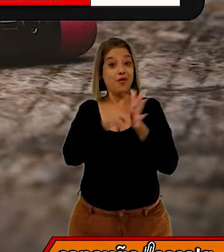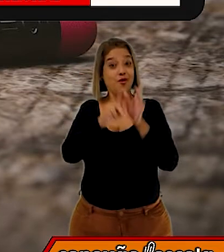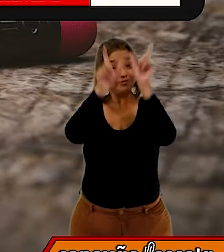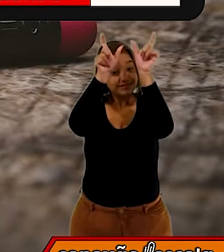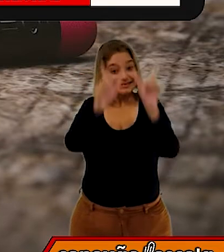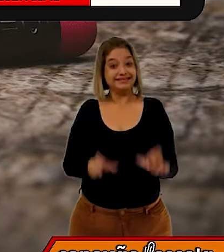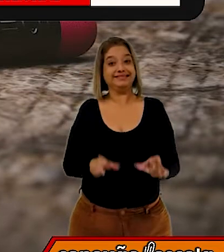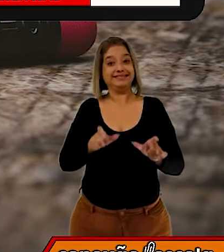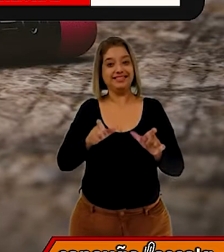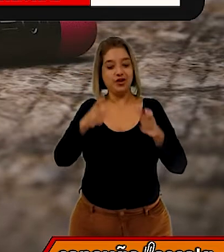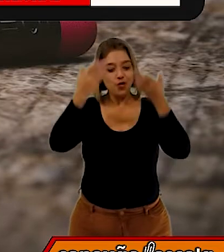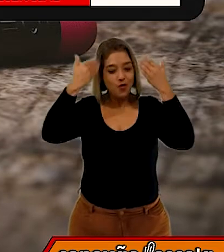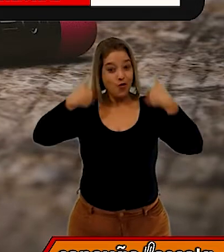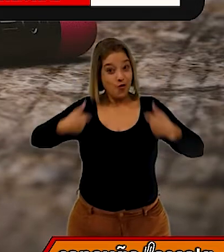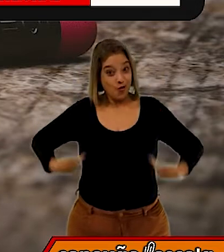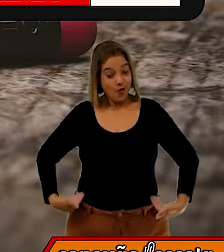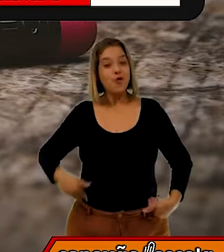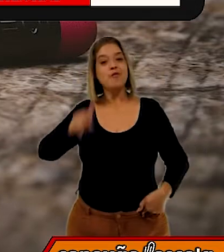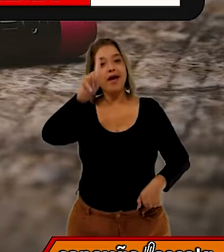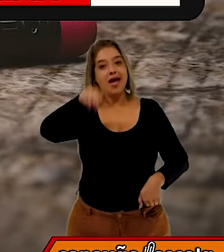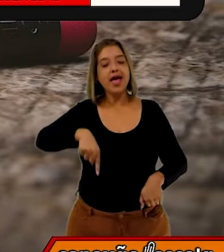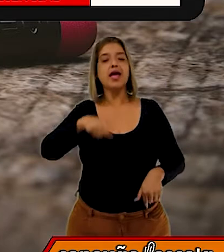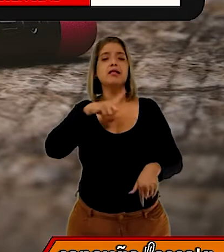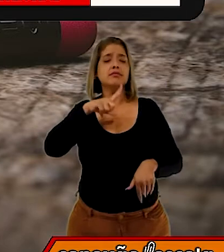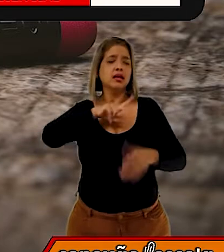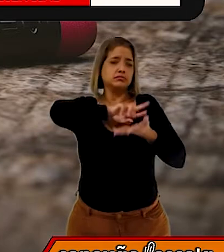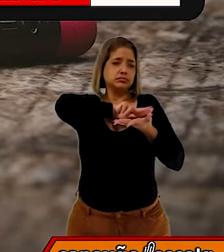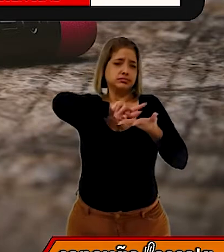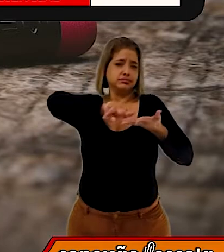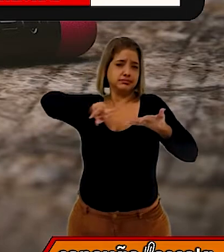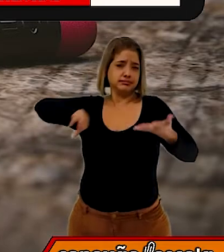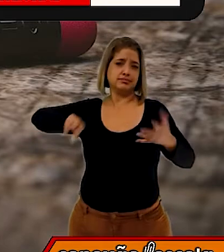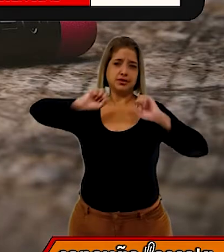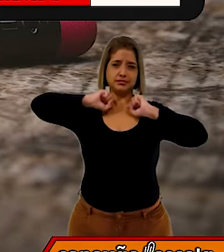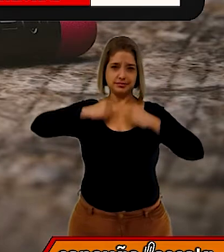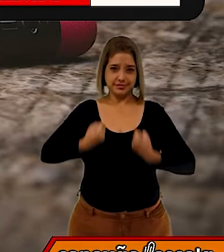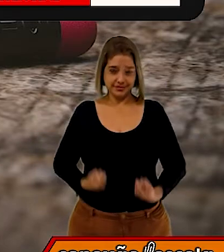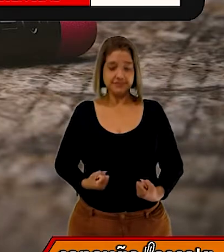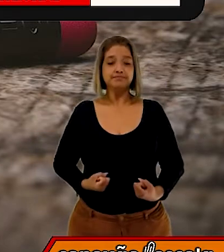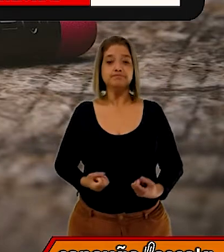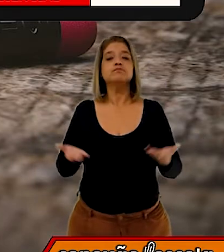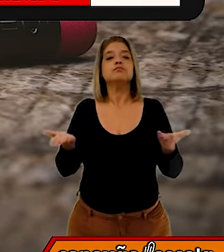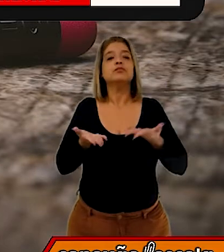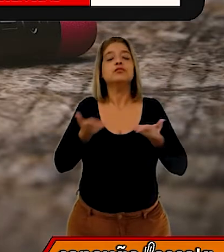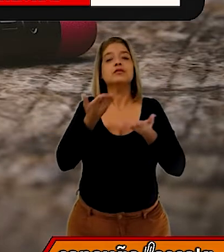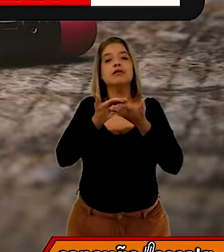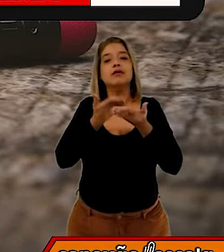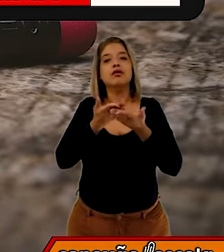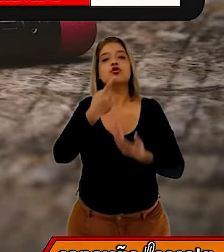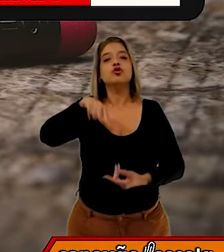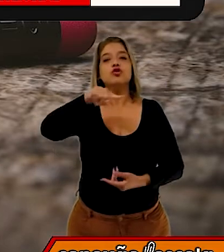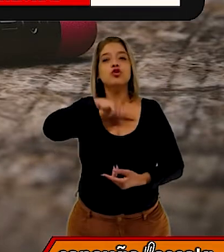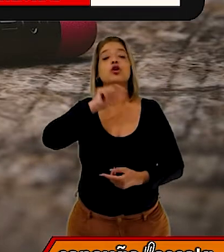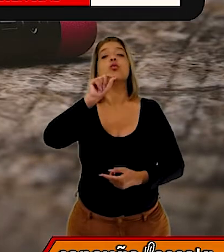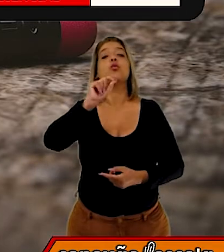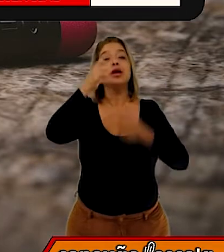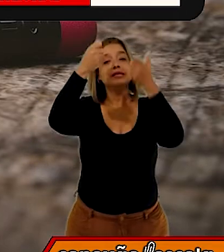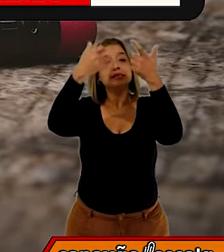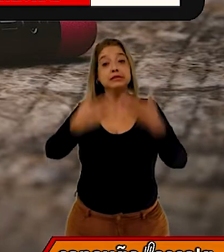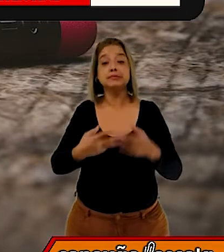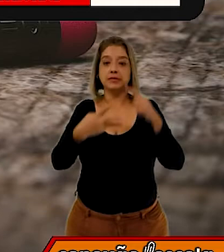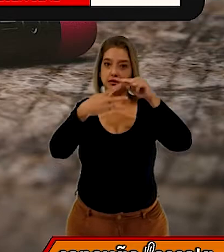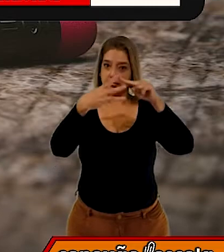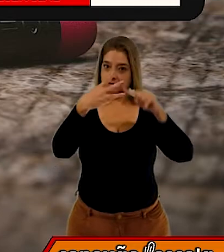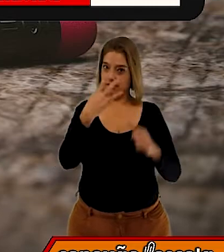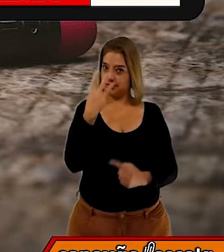Nosso corpo, ele é formado por diversos sistemas. Nesta aula de hoje, nós vamos falar apenas sobre três,